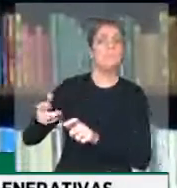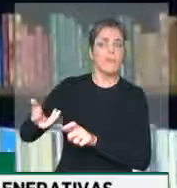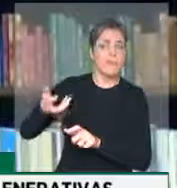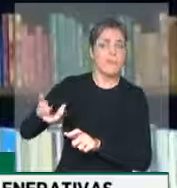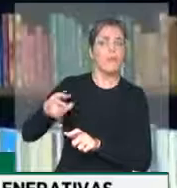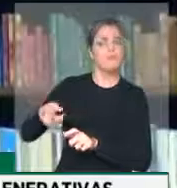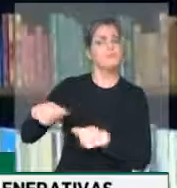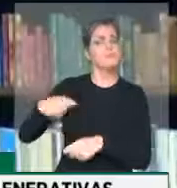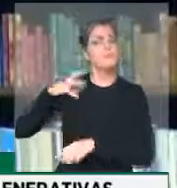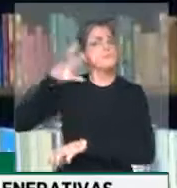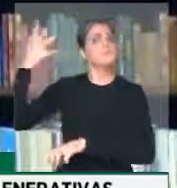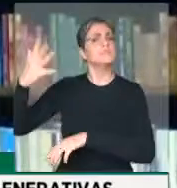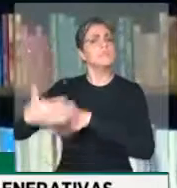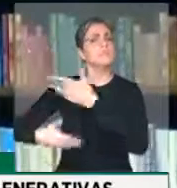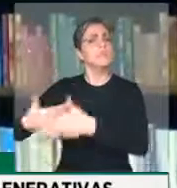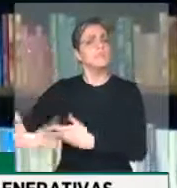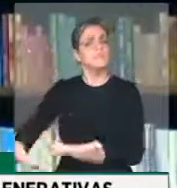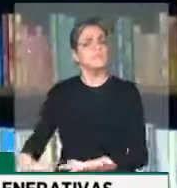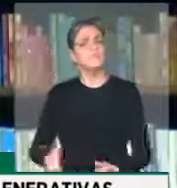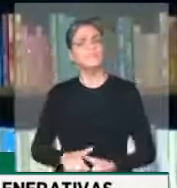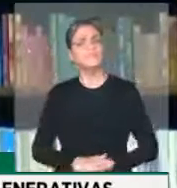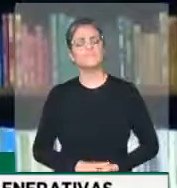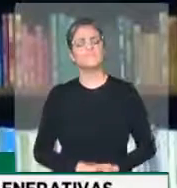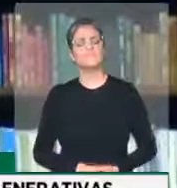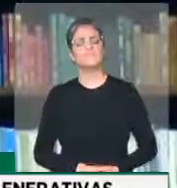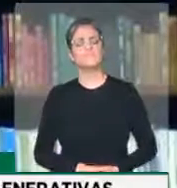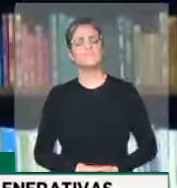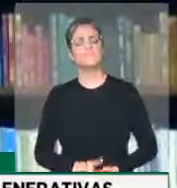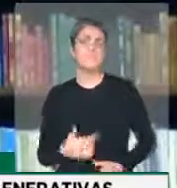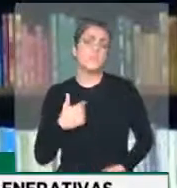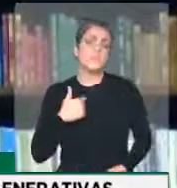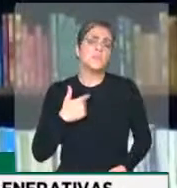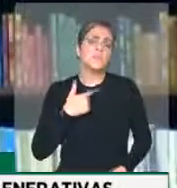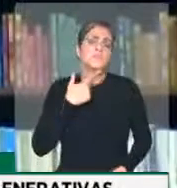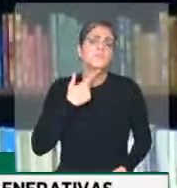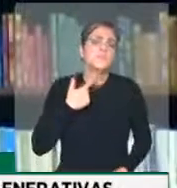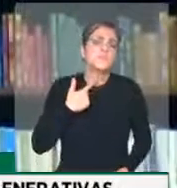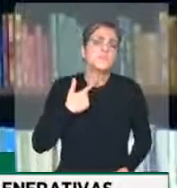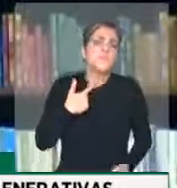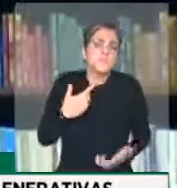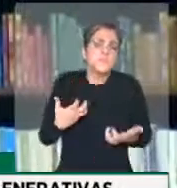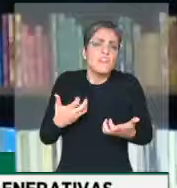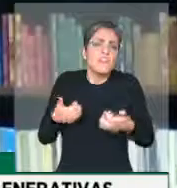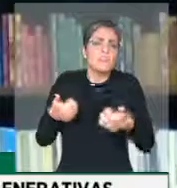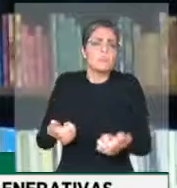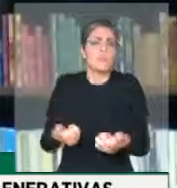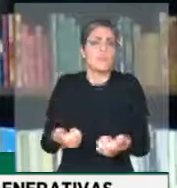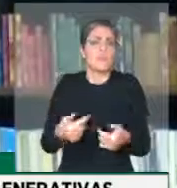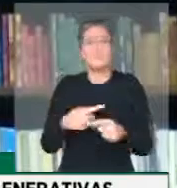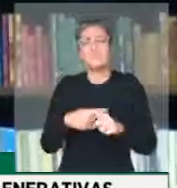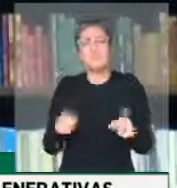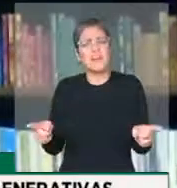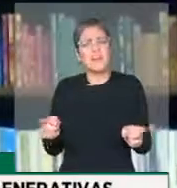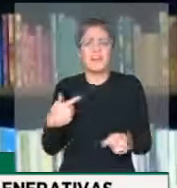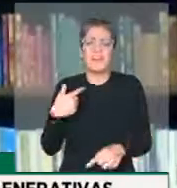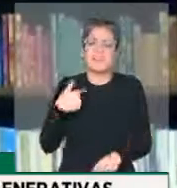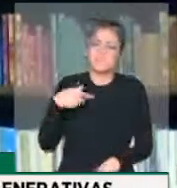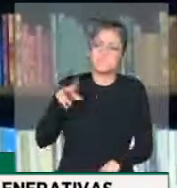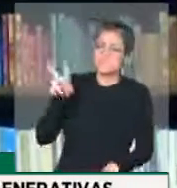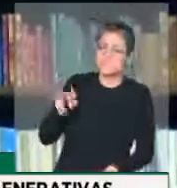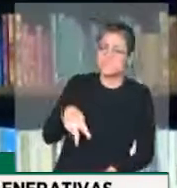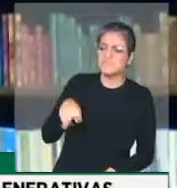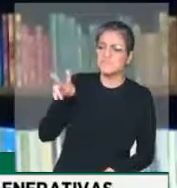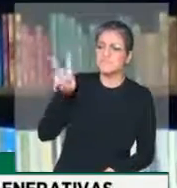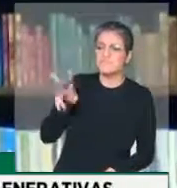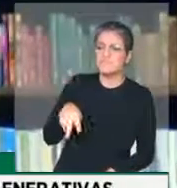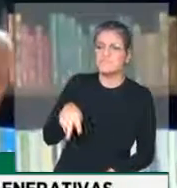E por mais boa vontade que eu tenha, ao observar e analisar o comportamento do presidente